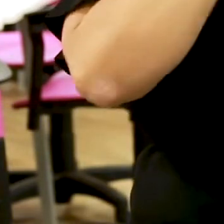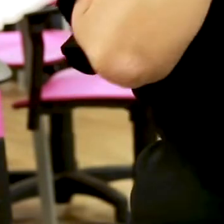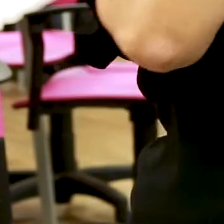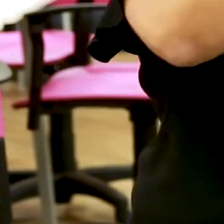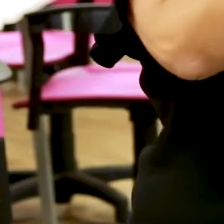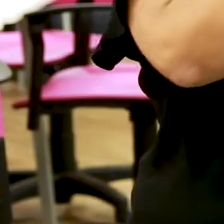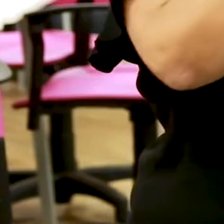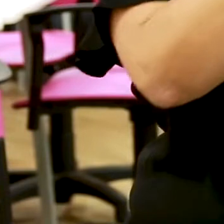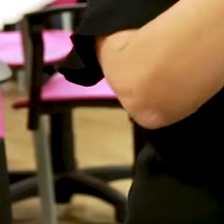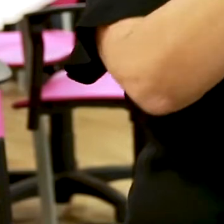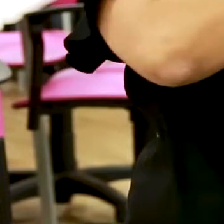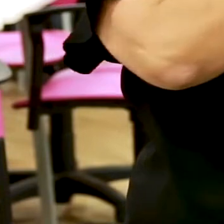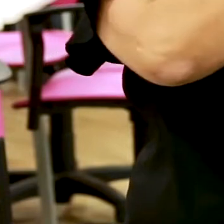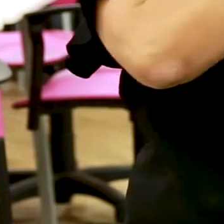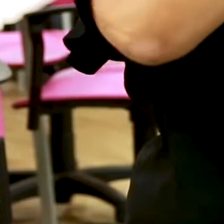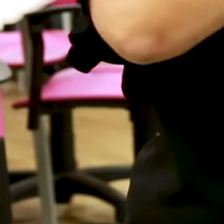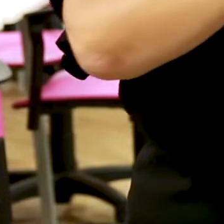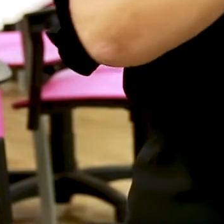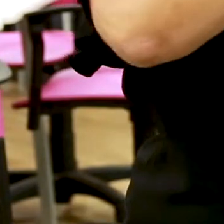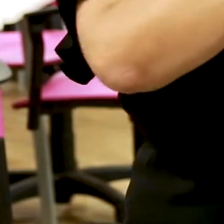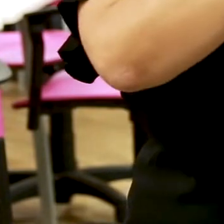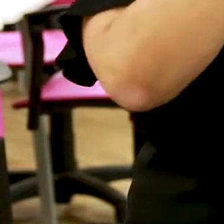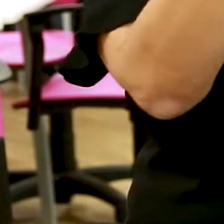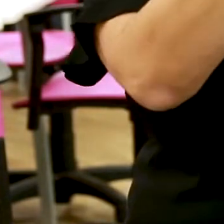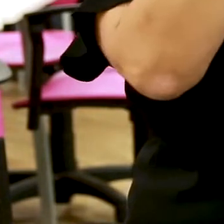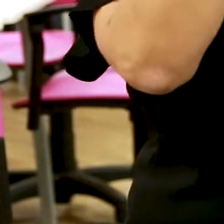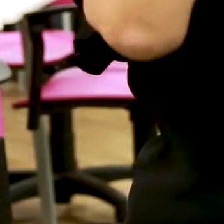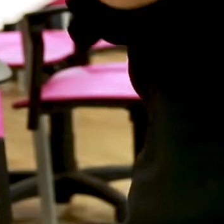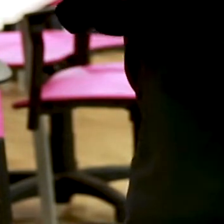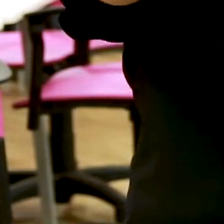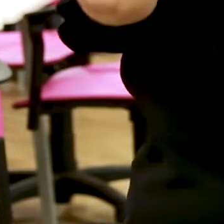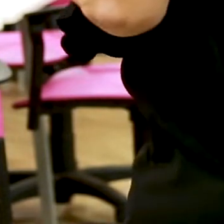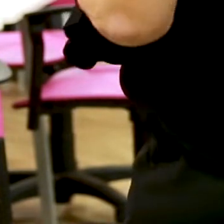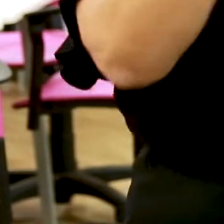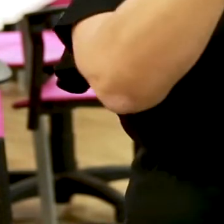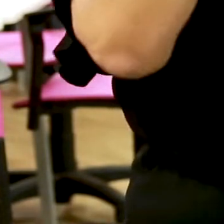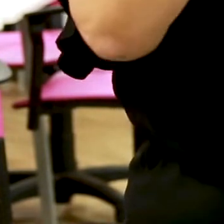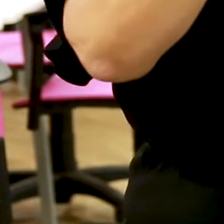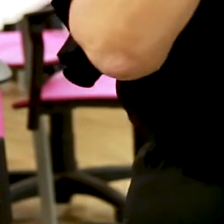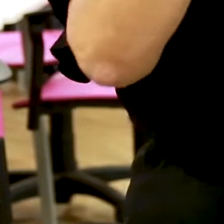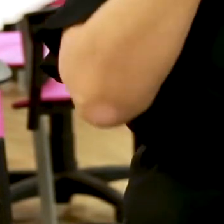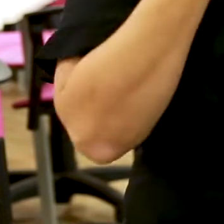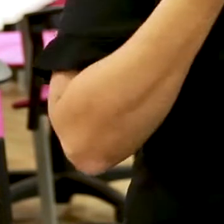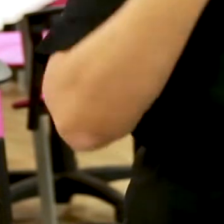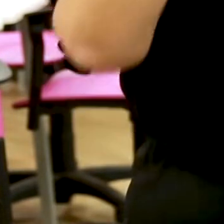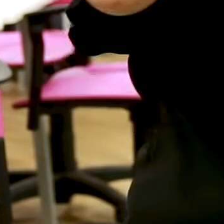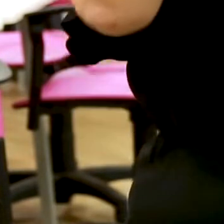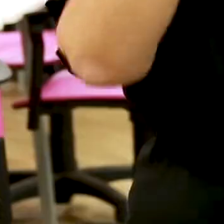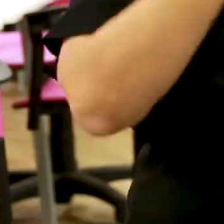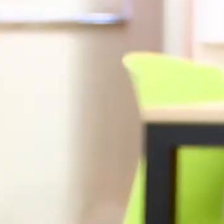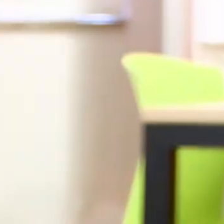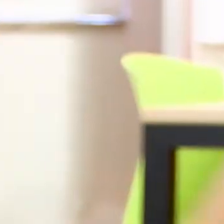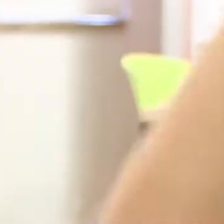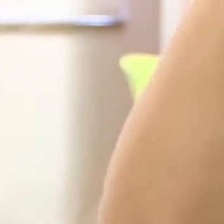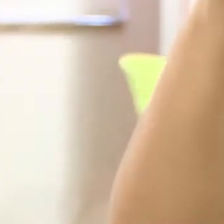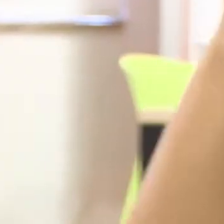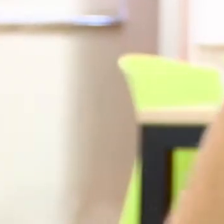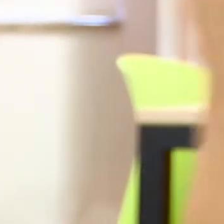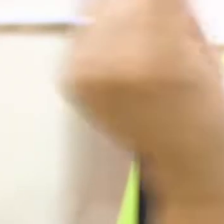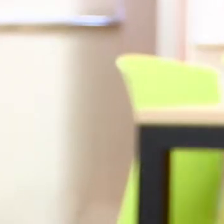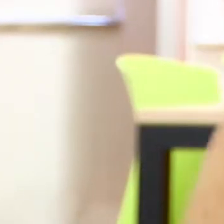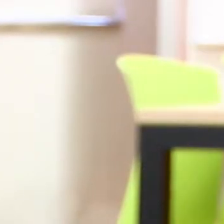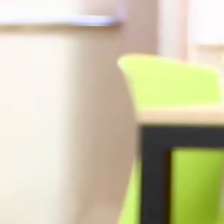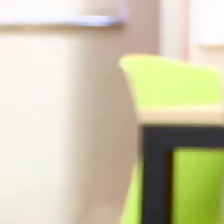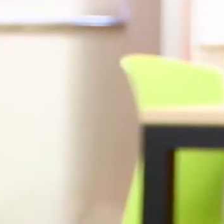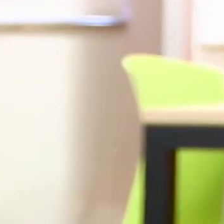Para mim, ser professor é você poder ensinar aos estudantes a importância do contexto do aprendizado, conduzi-los